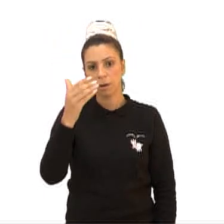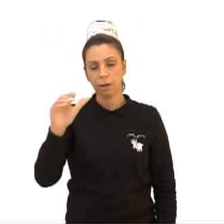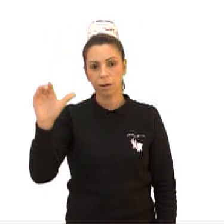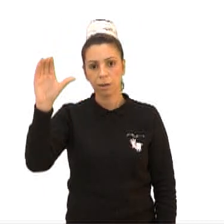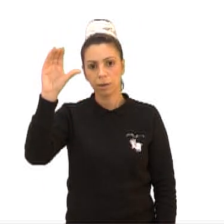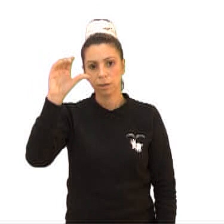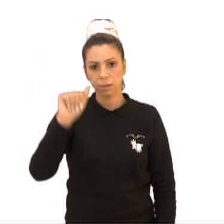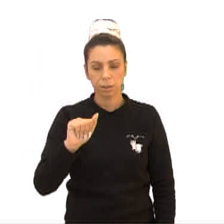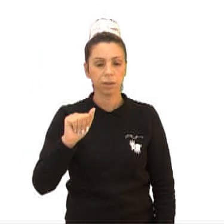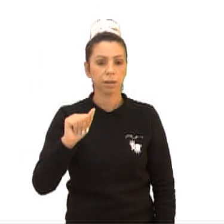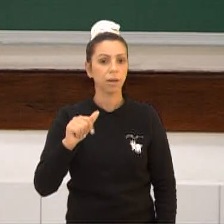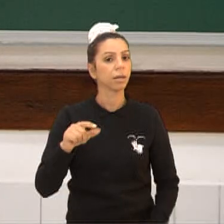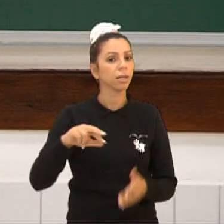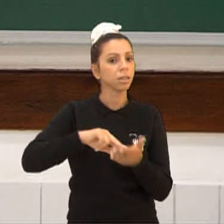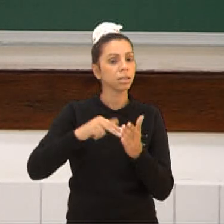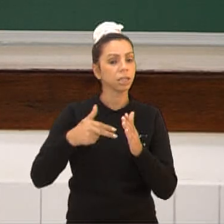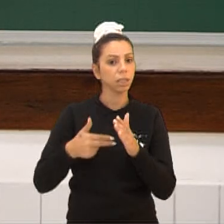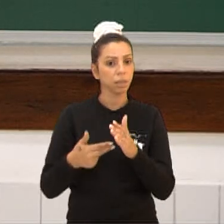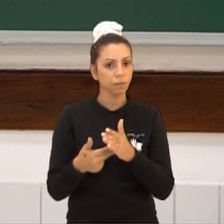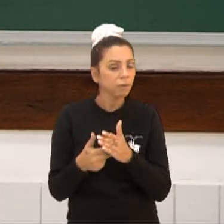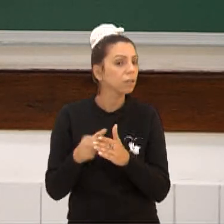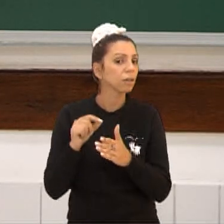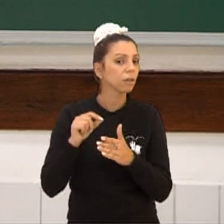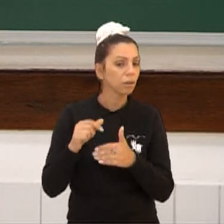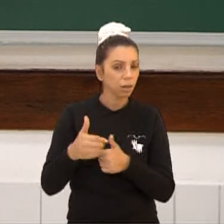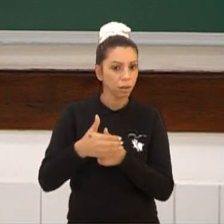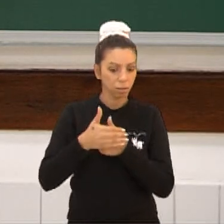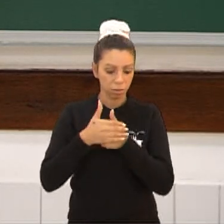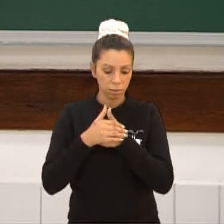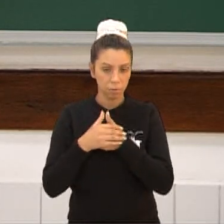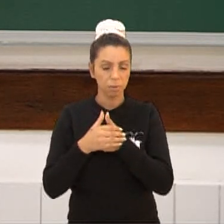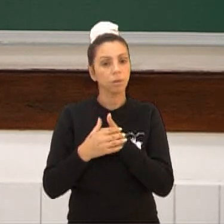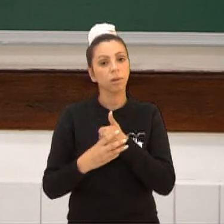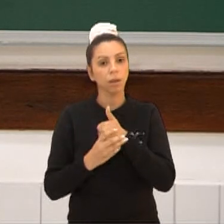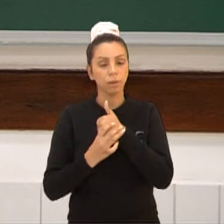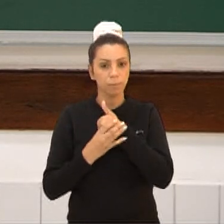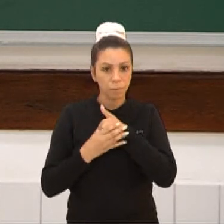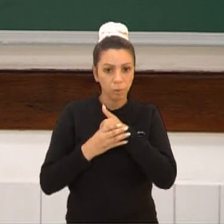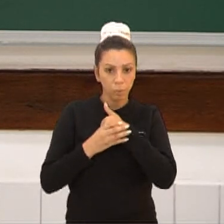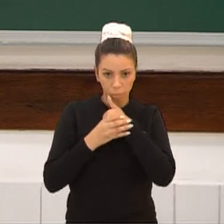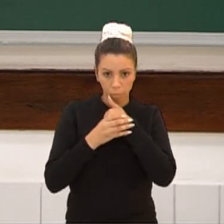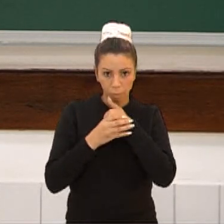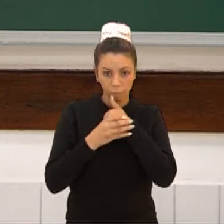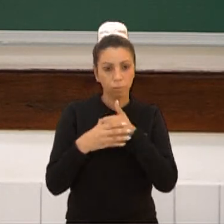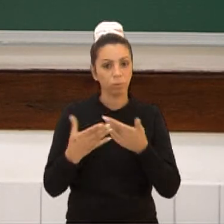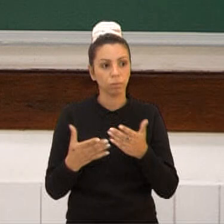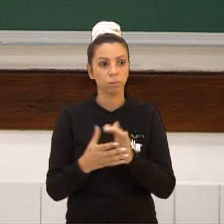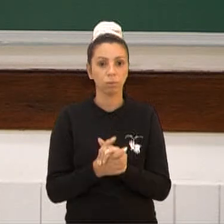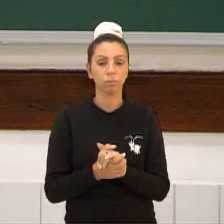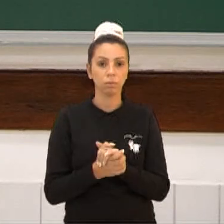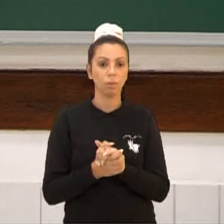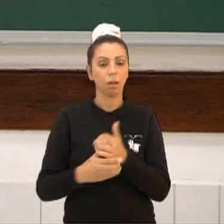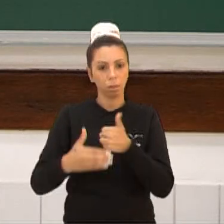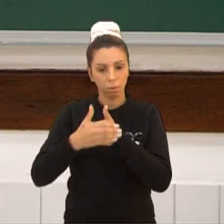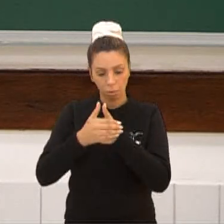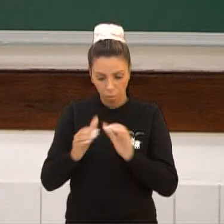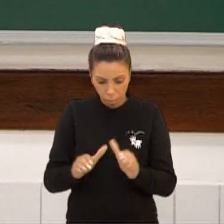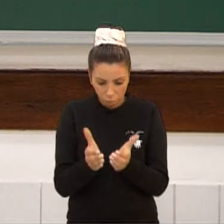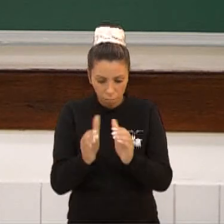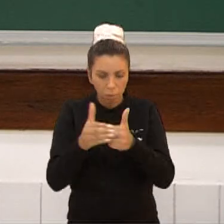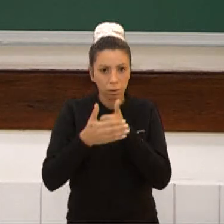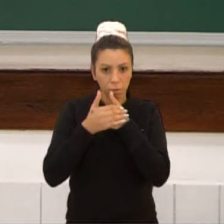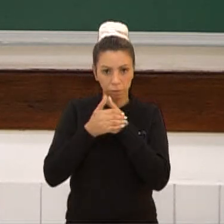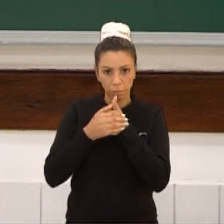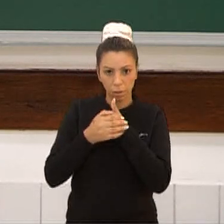significa cuia. E cuia nós utilizamos ainda a palavra cuia, que é tupi-guarani, para exatamente aquele negócio para tomar chimarrão. E